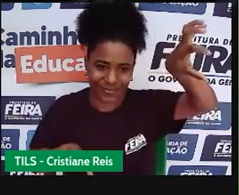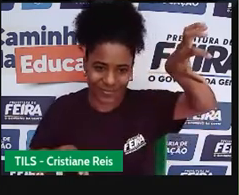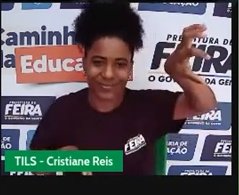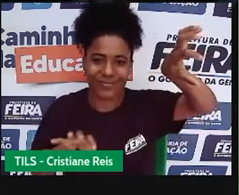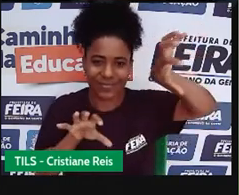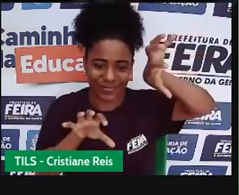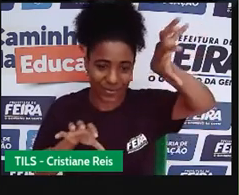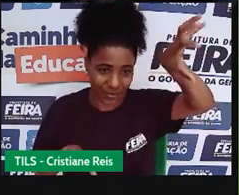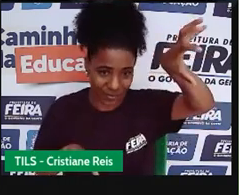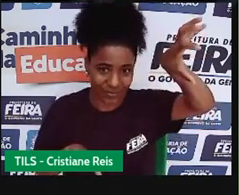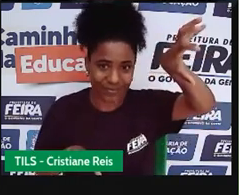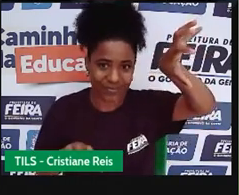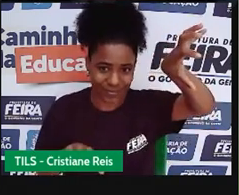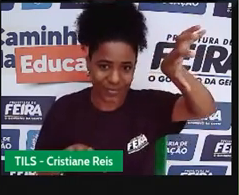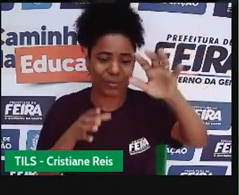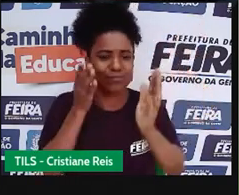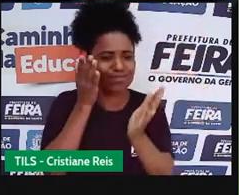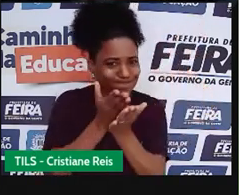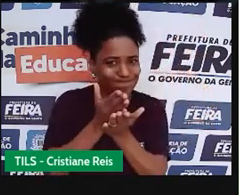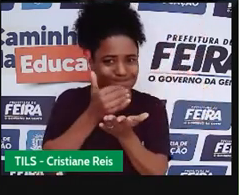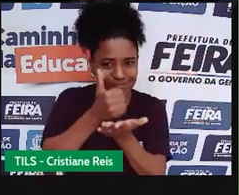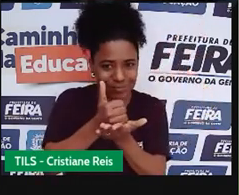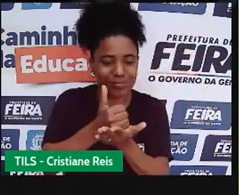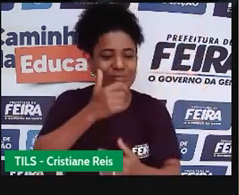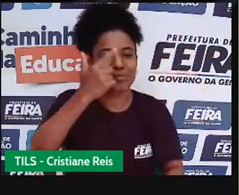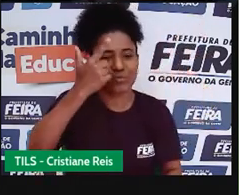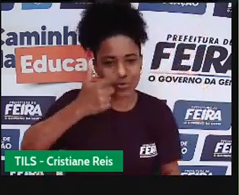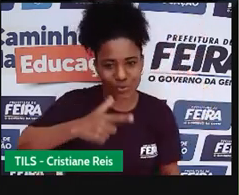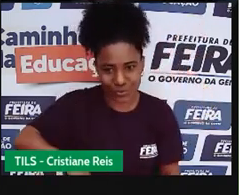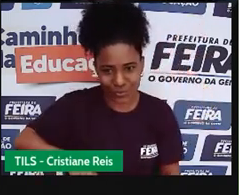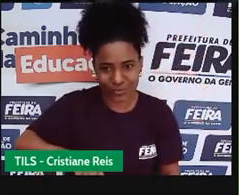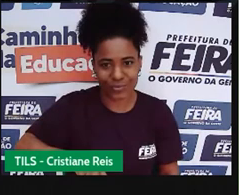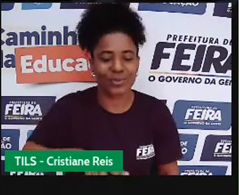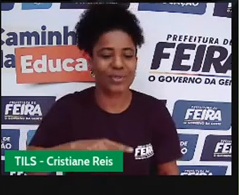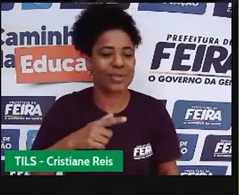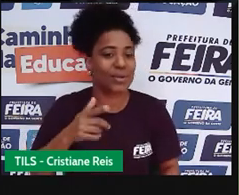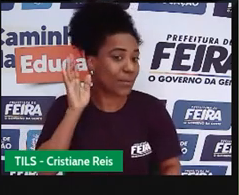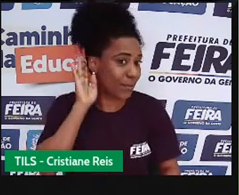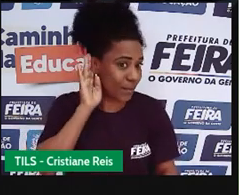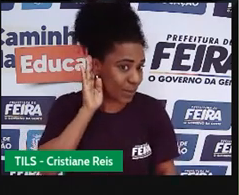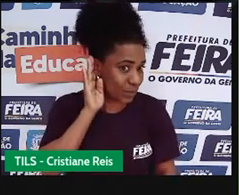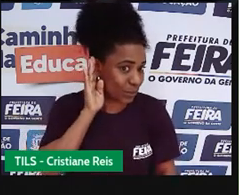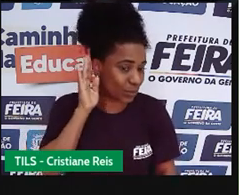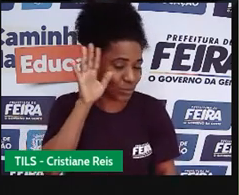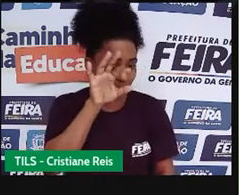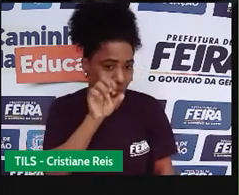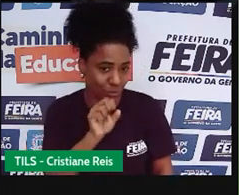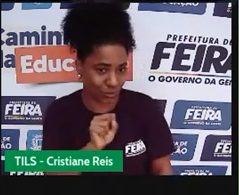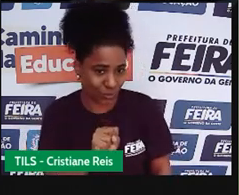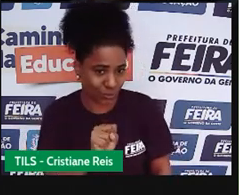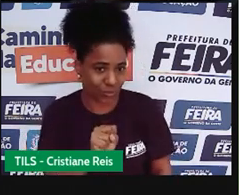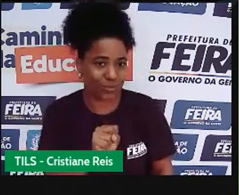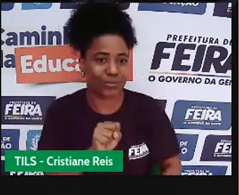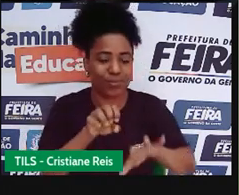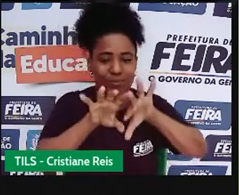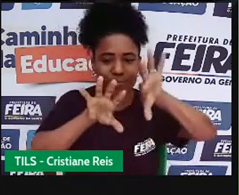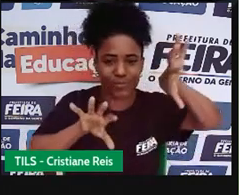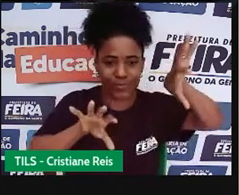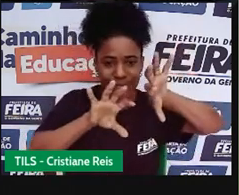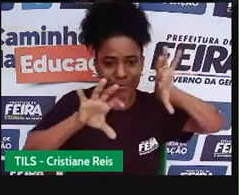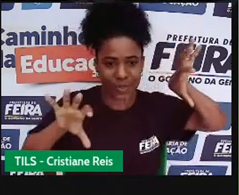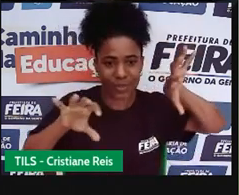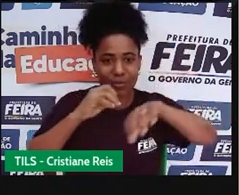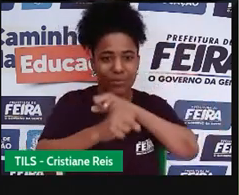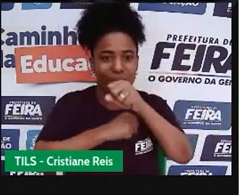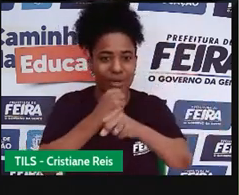inteiro, mas depois, né, dividido em outra. O Mato Grosso foi dividido, né, dando origem ao Mato Grosso do Sul, a Constituição Federal de 88,